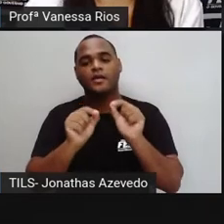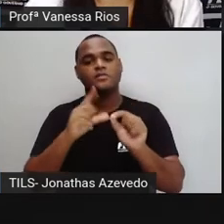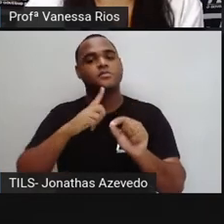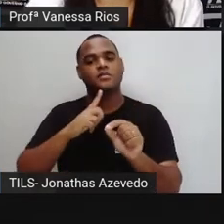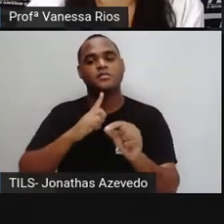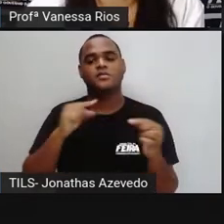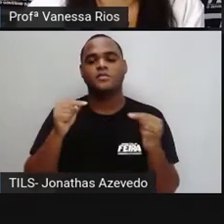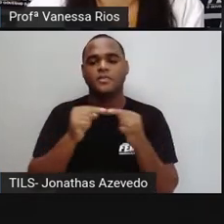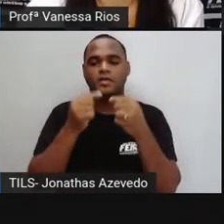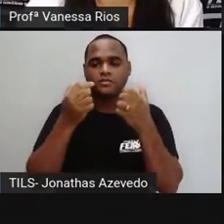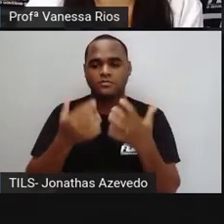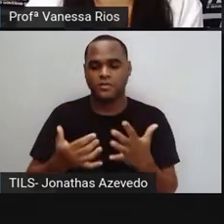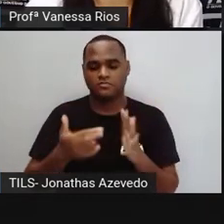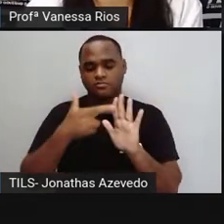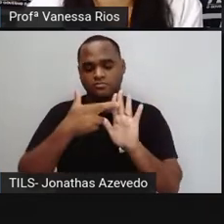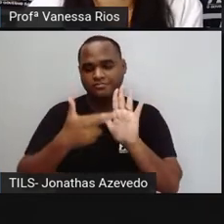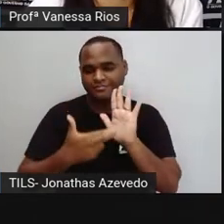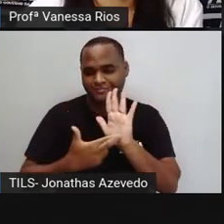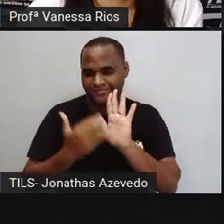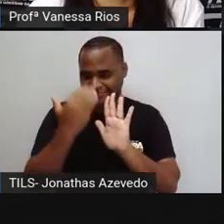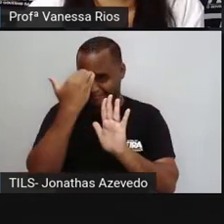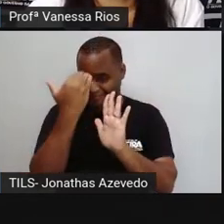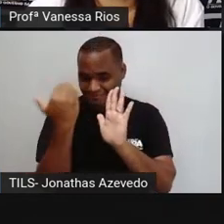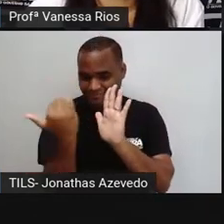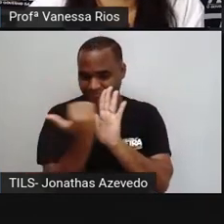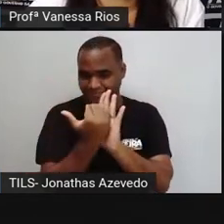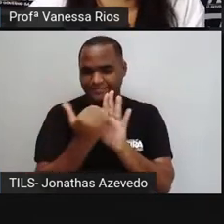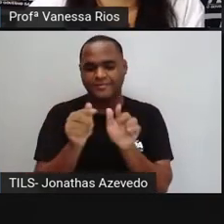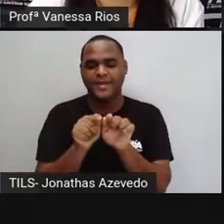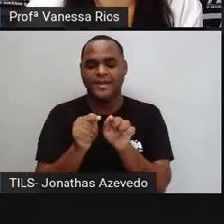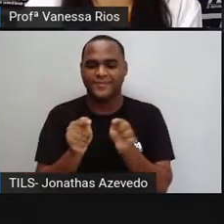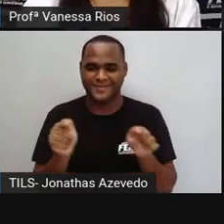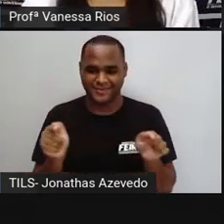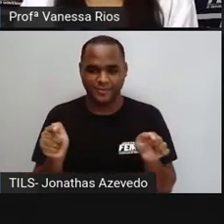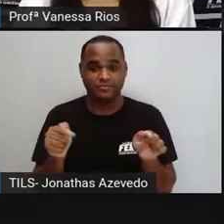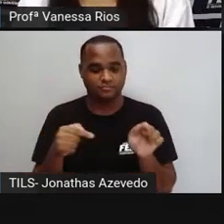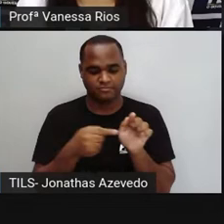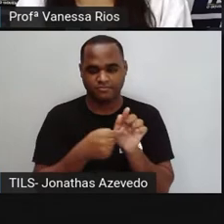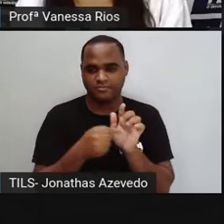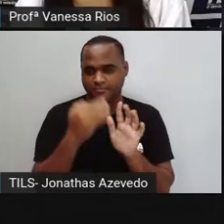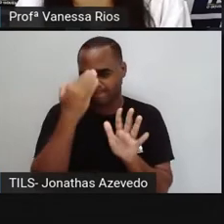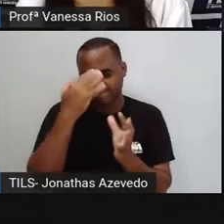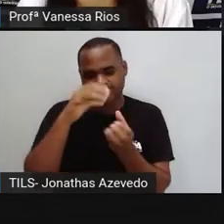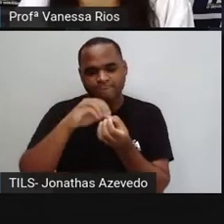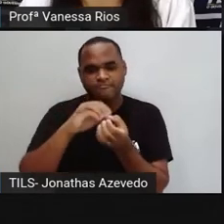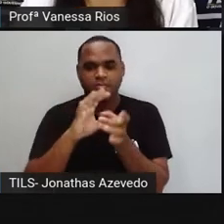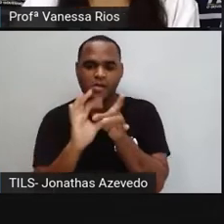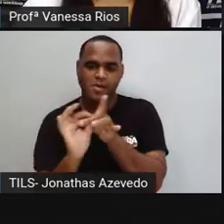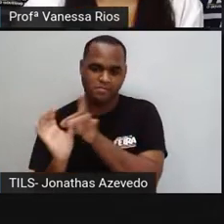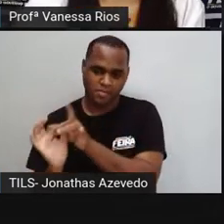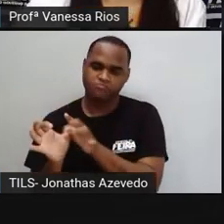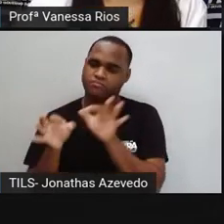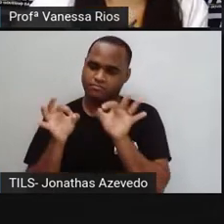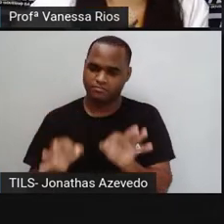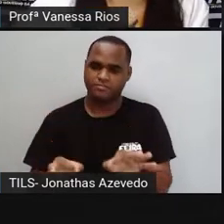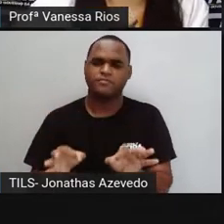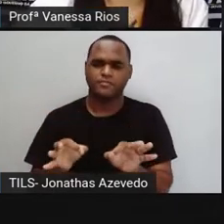baseadas nas normas, nas regras gramaticais. Então, tem que ter a concordância correta,